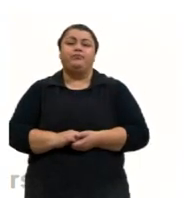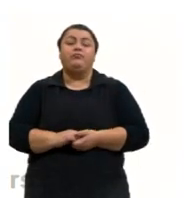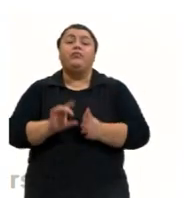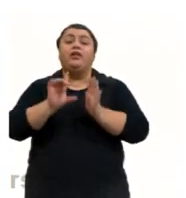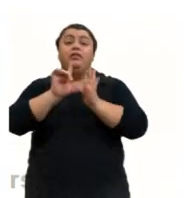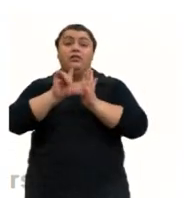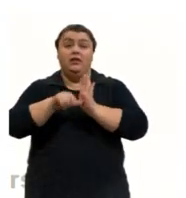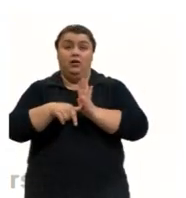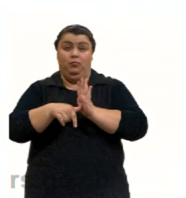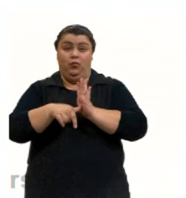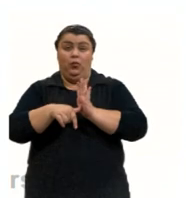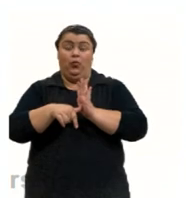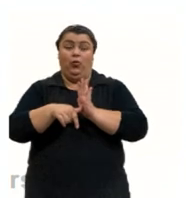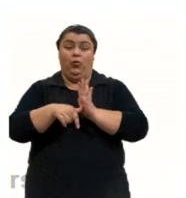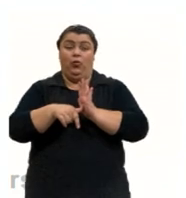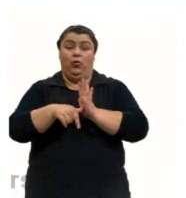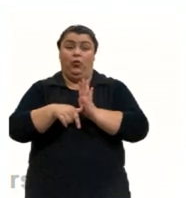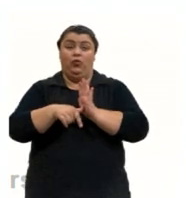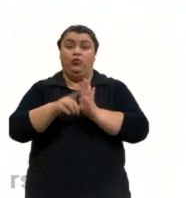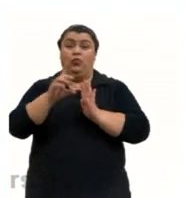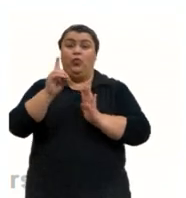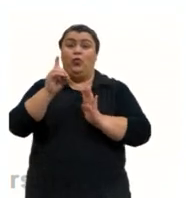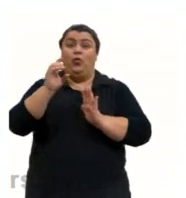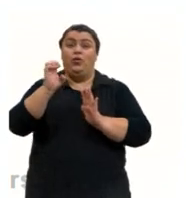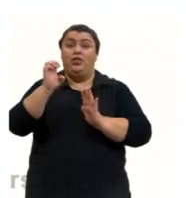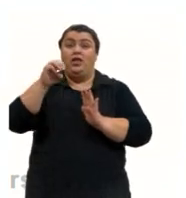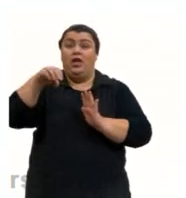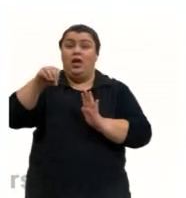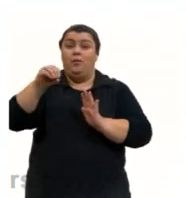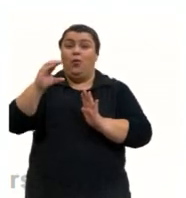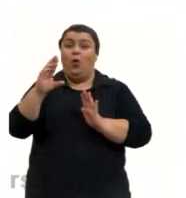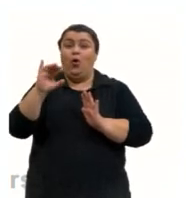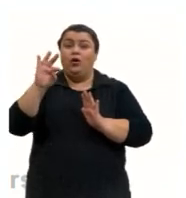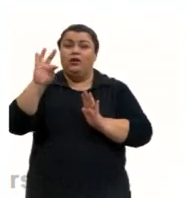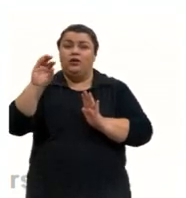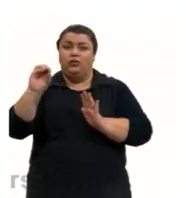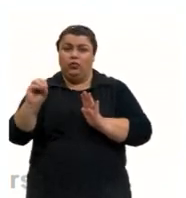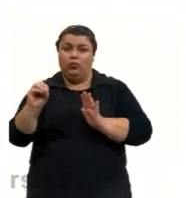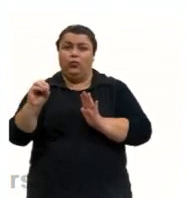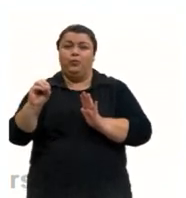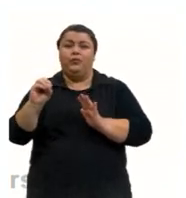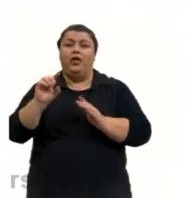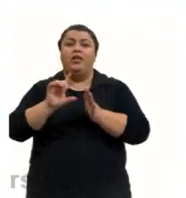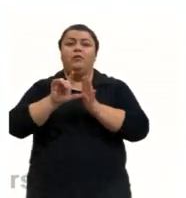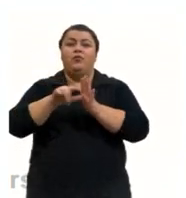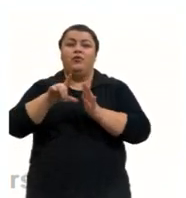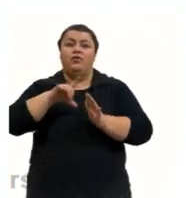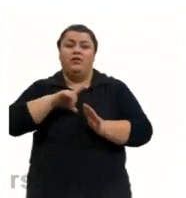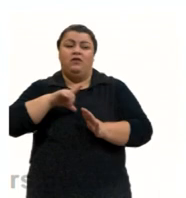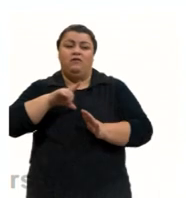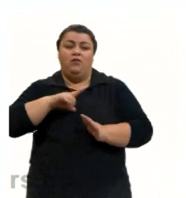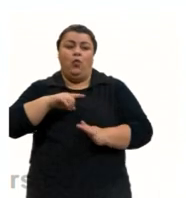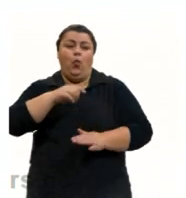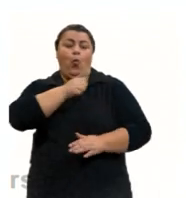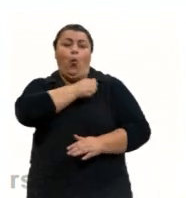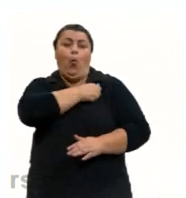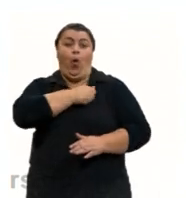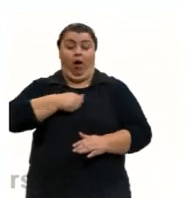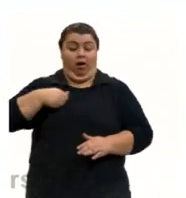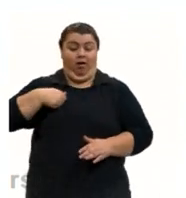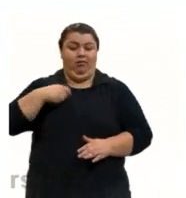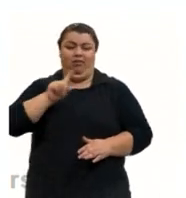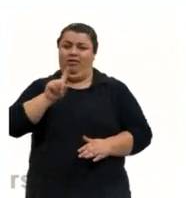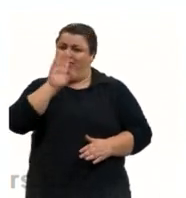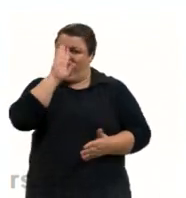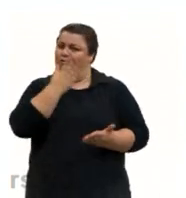Depois desses, do Demócrito, veio, então, o Aristóteles, né, que ele não acreditava nesse conceito de